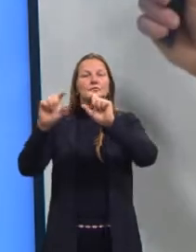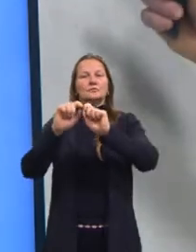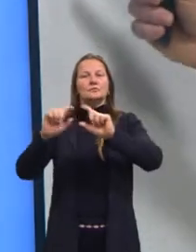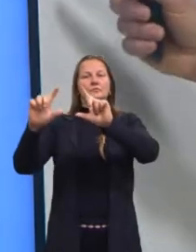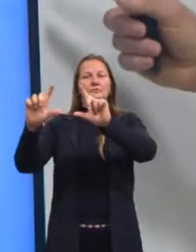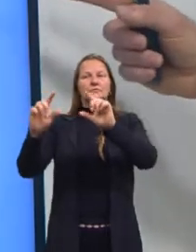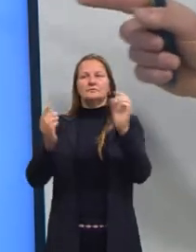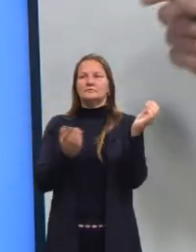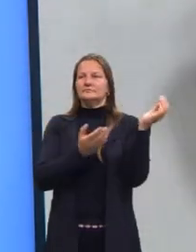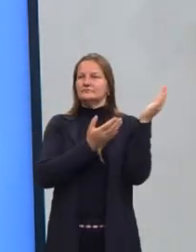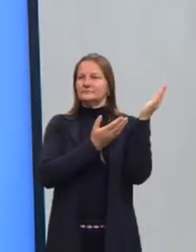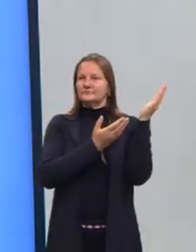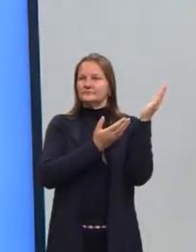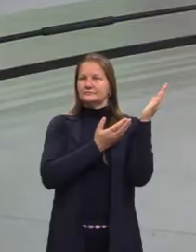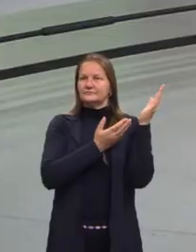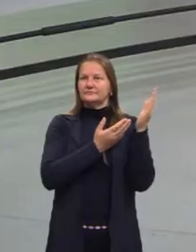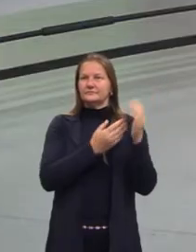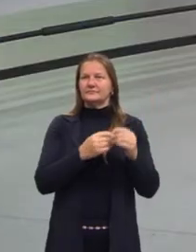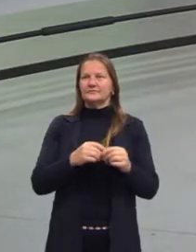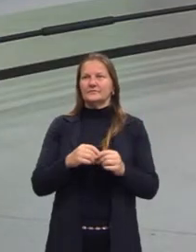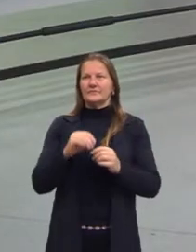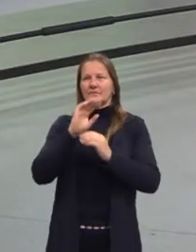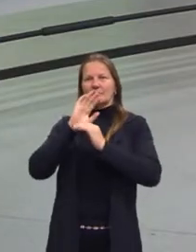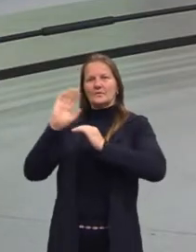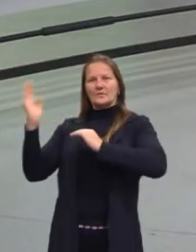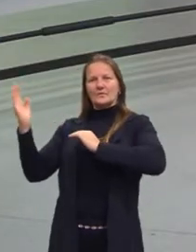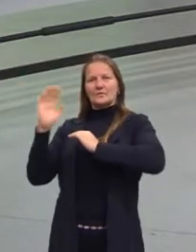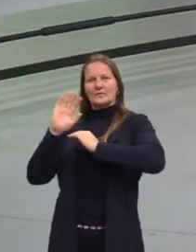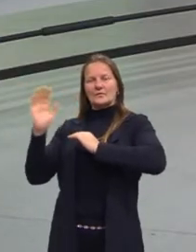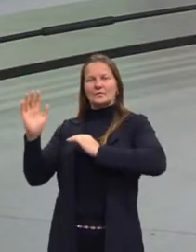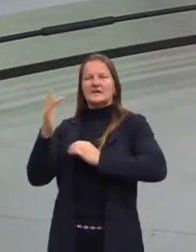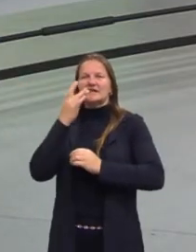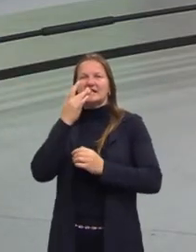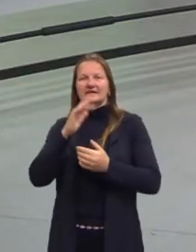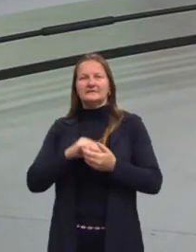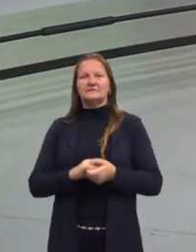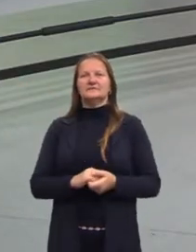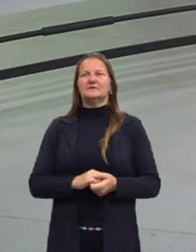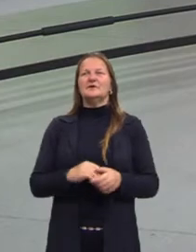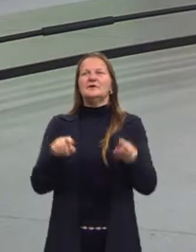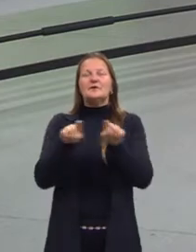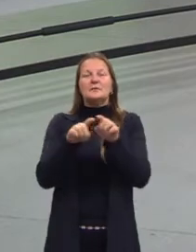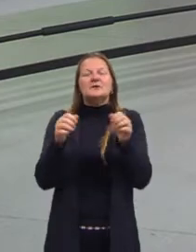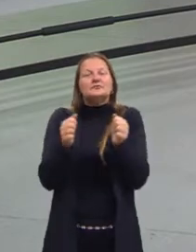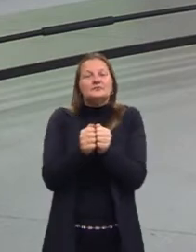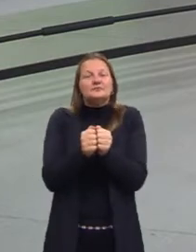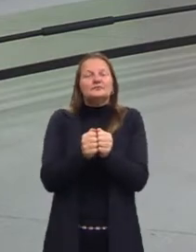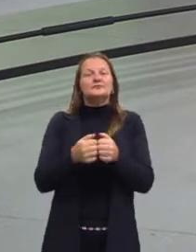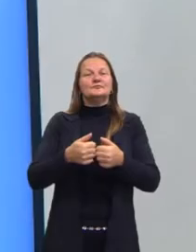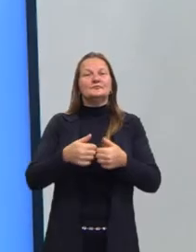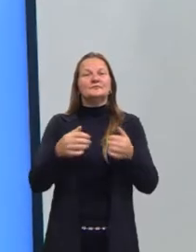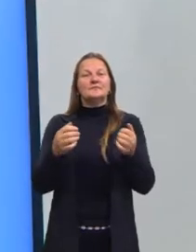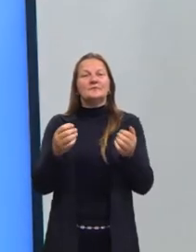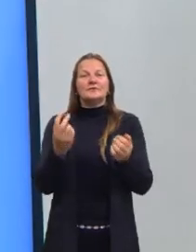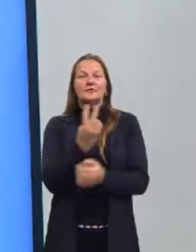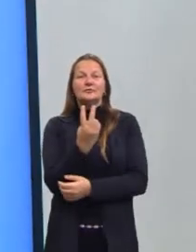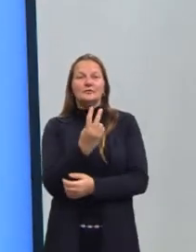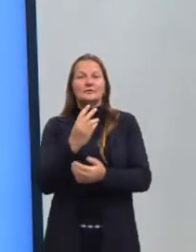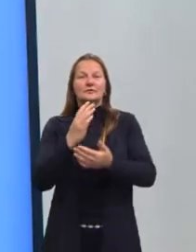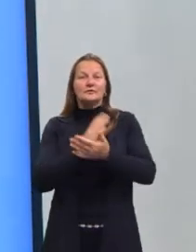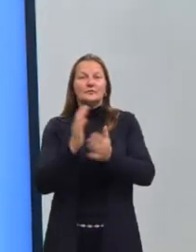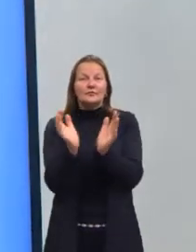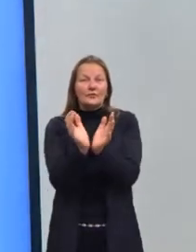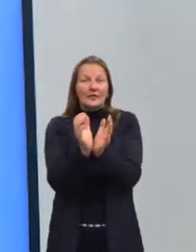aqui em um monitor, que está suspenso em um quadro branco, que fica atrás de mim. E também junto com nós estão as nossas